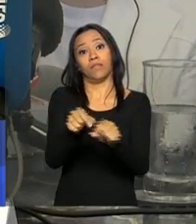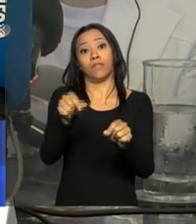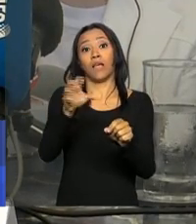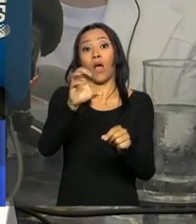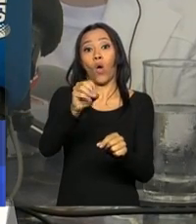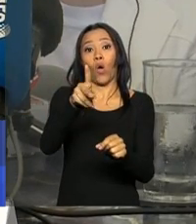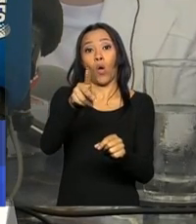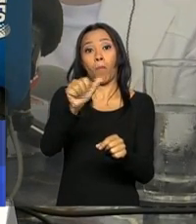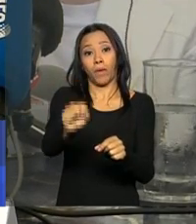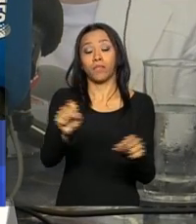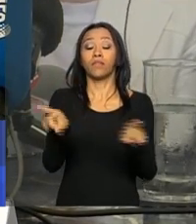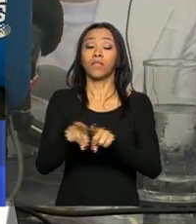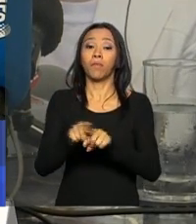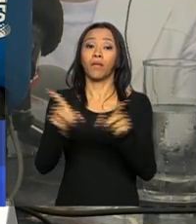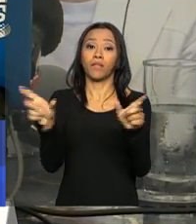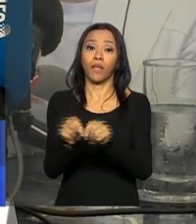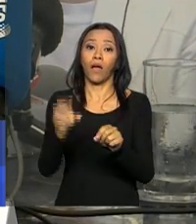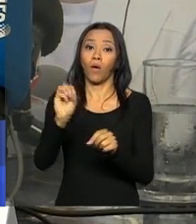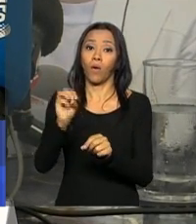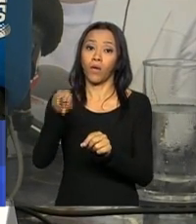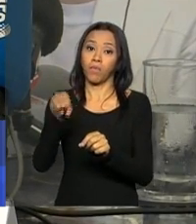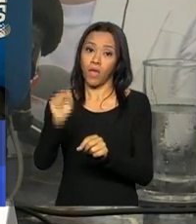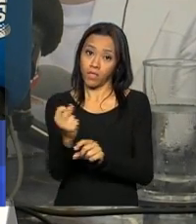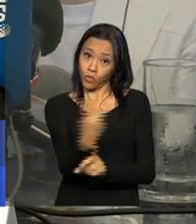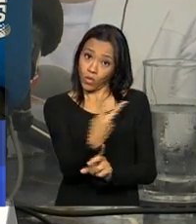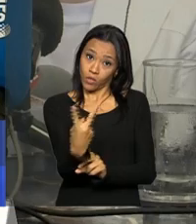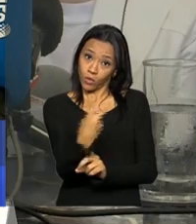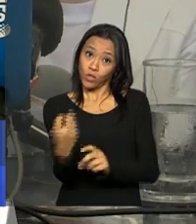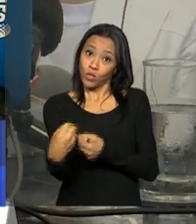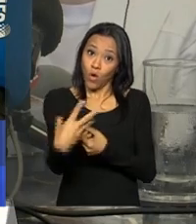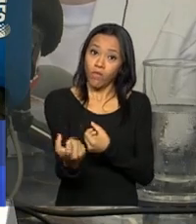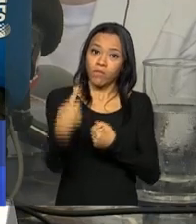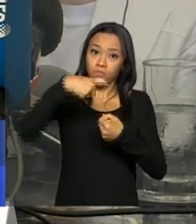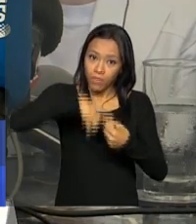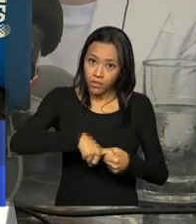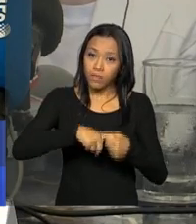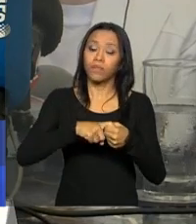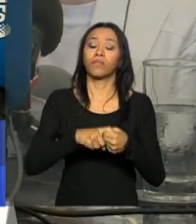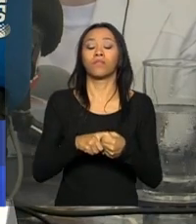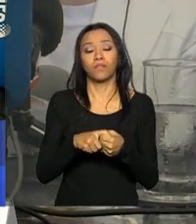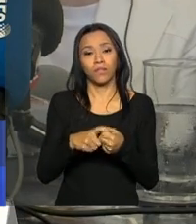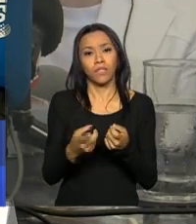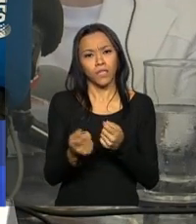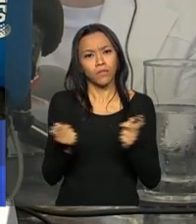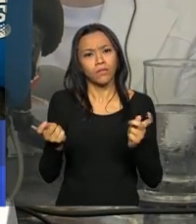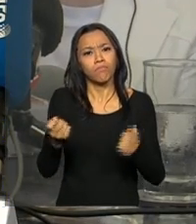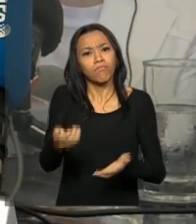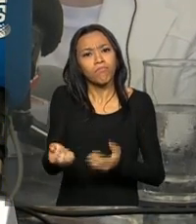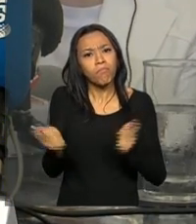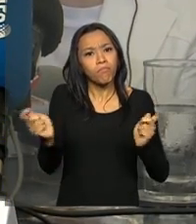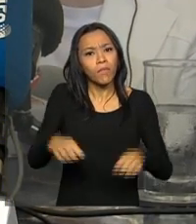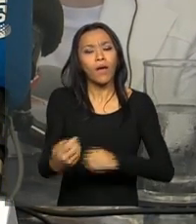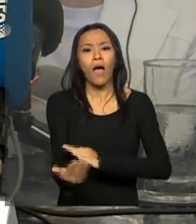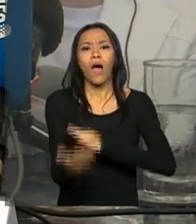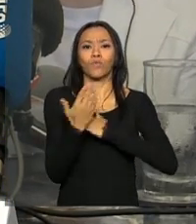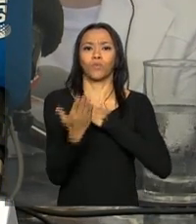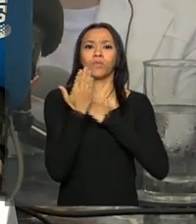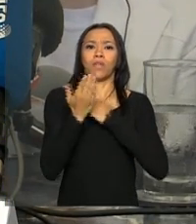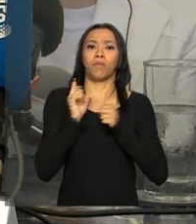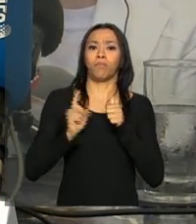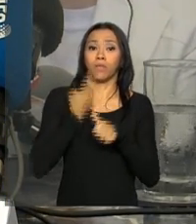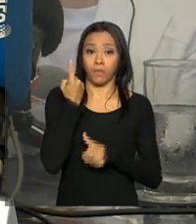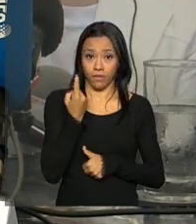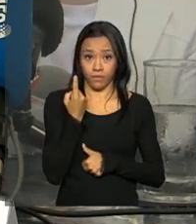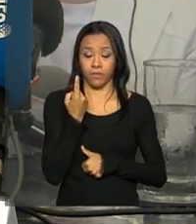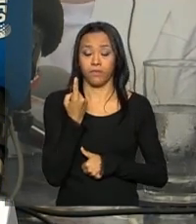OMS para estabelecer novas parcerias que possam nos ajudar, em primeiro lugar,